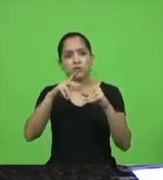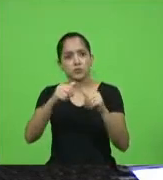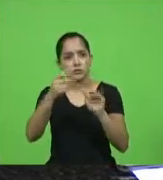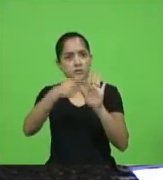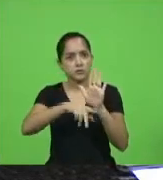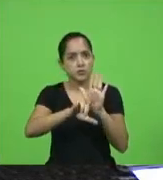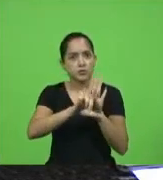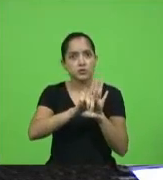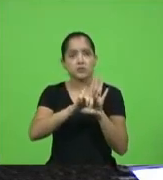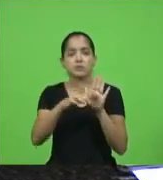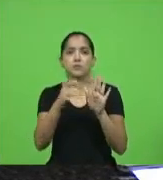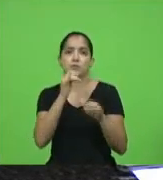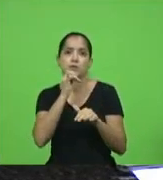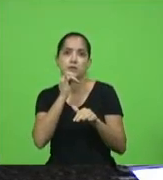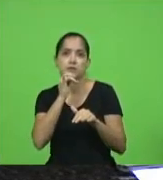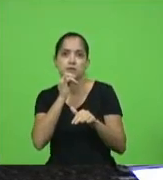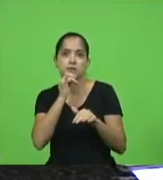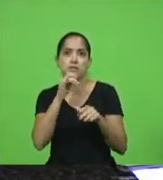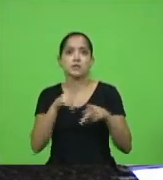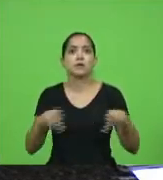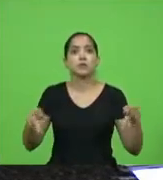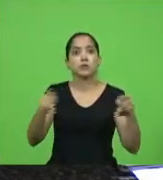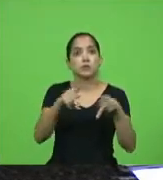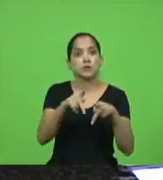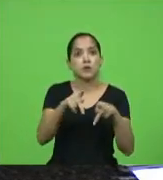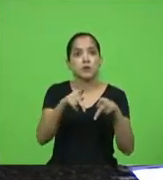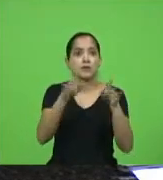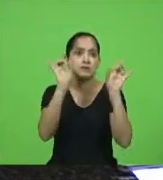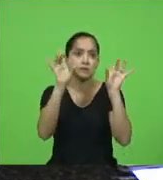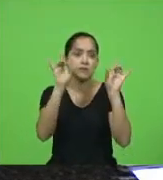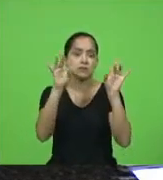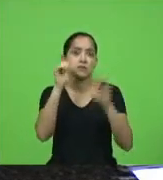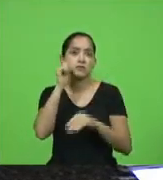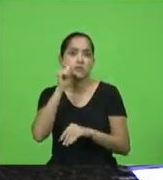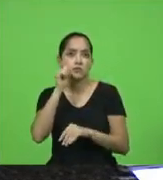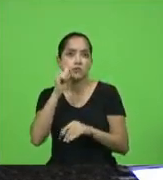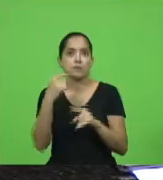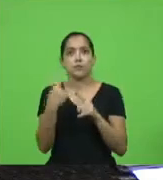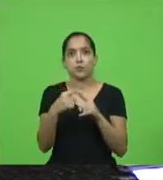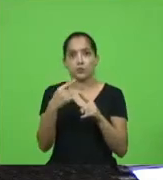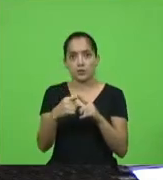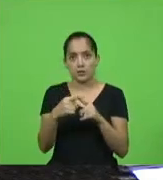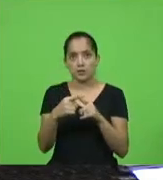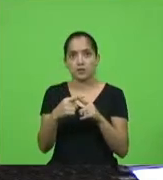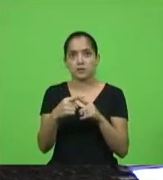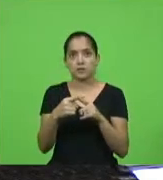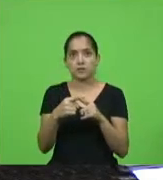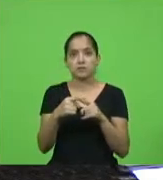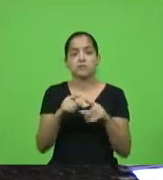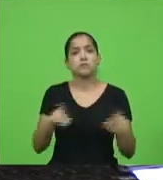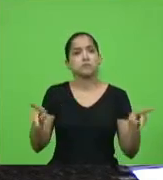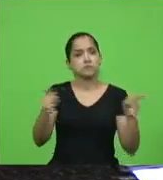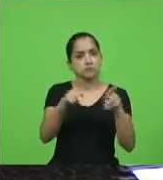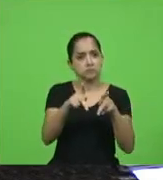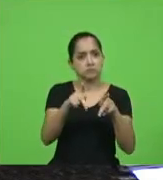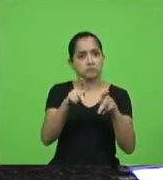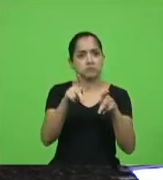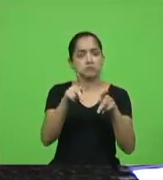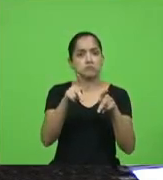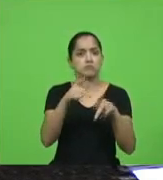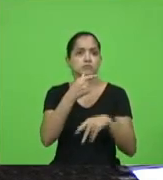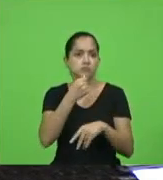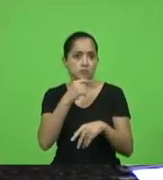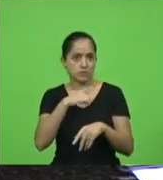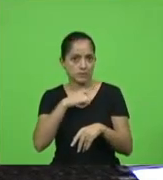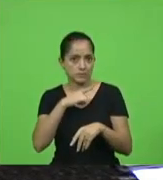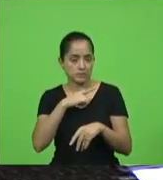sejam por exemplo da procuradoria especial da mulher porque existe uma procuradoria especial do homem estamos falando